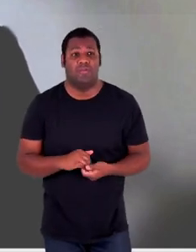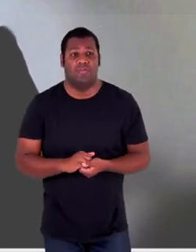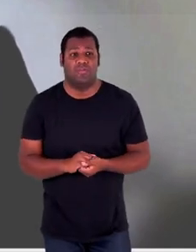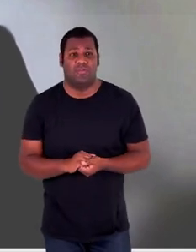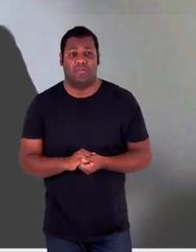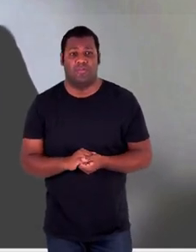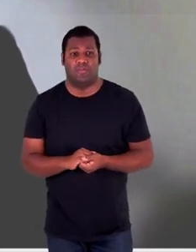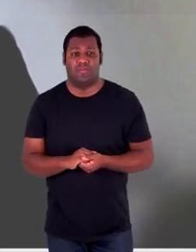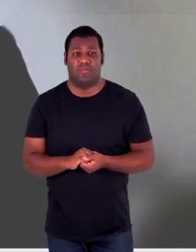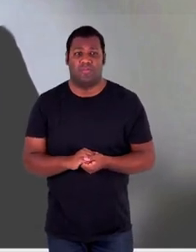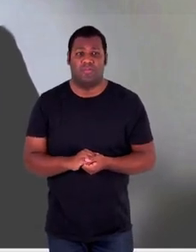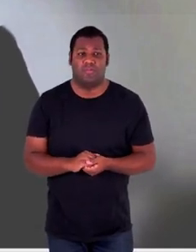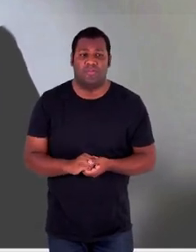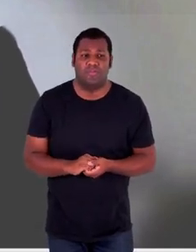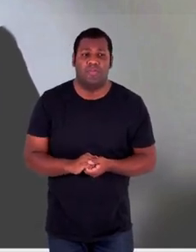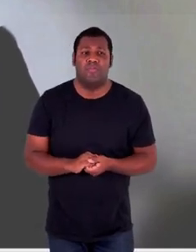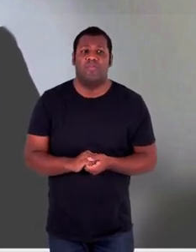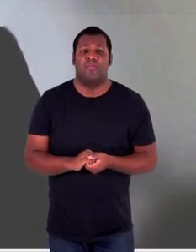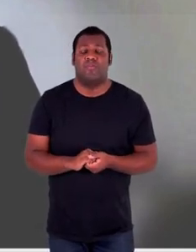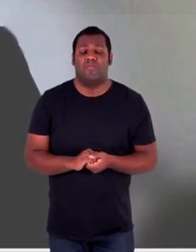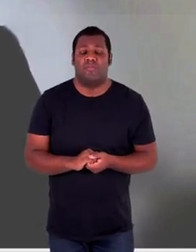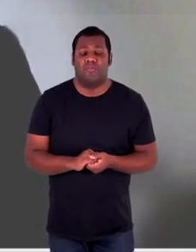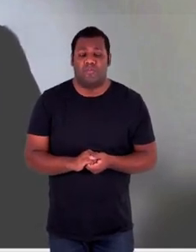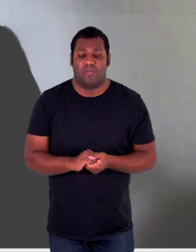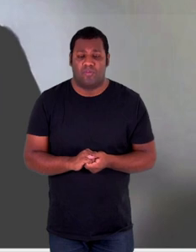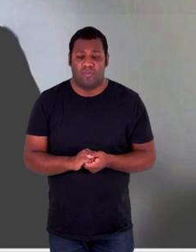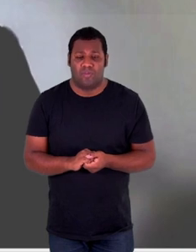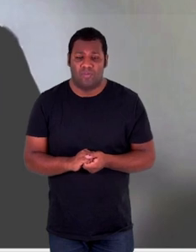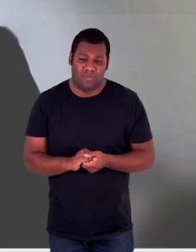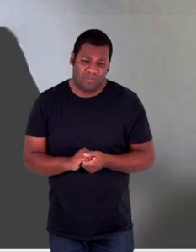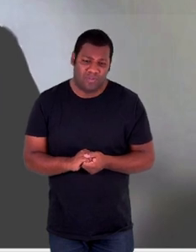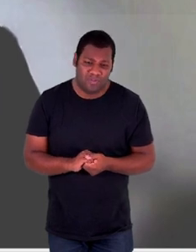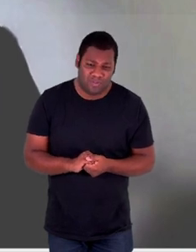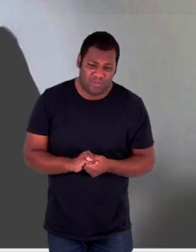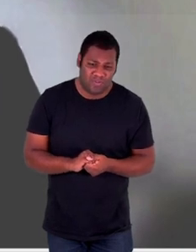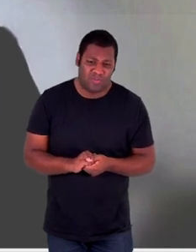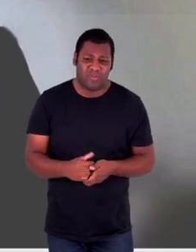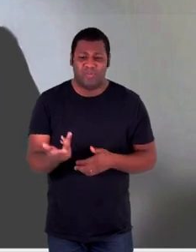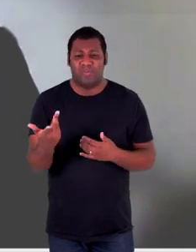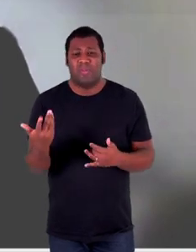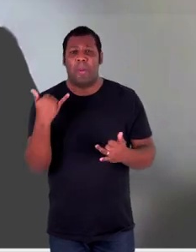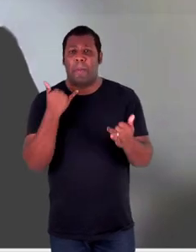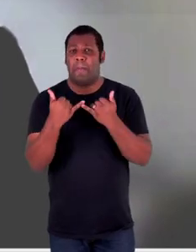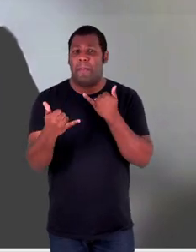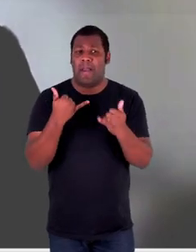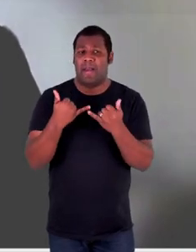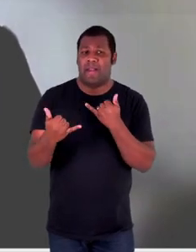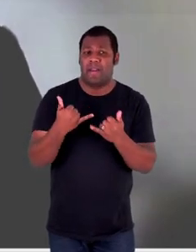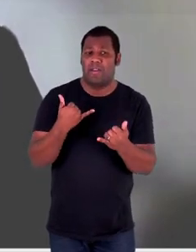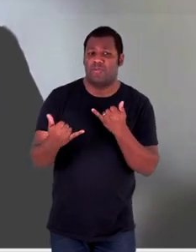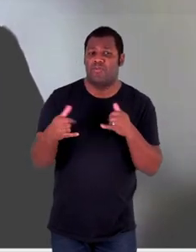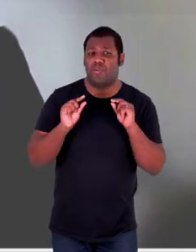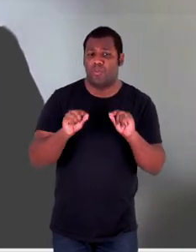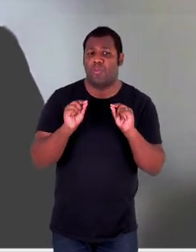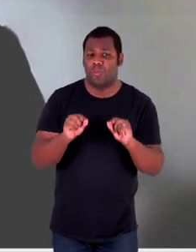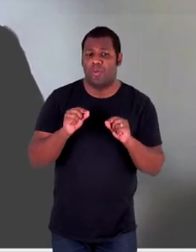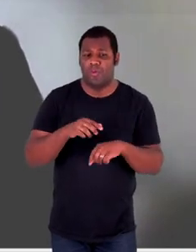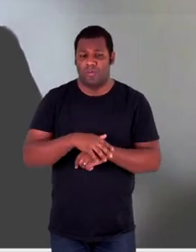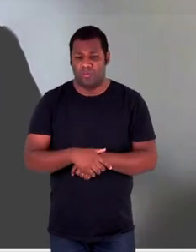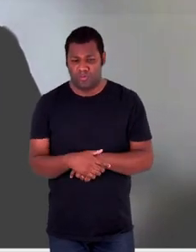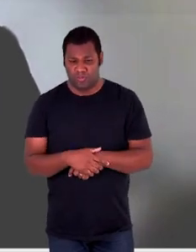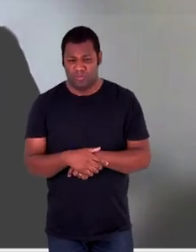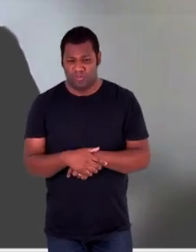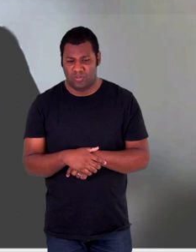a essas eventuais variações. Então, assim colocado, o que me parece aqui é que os centros